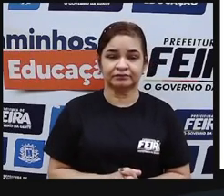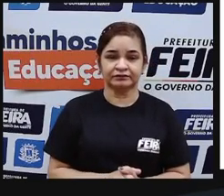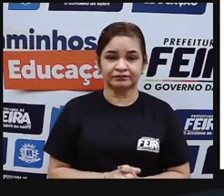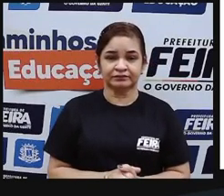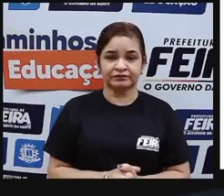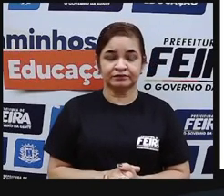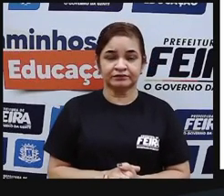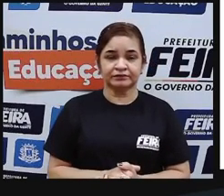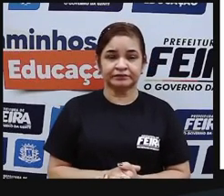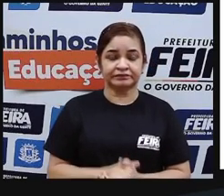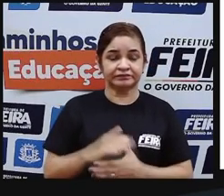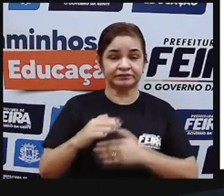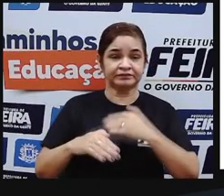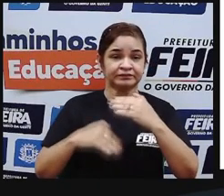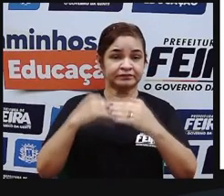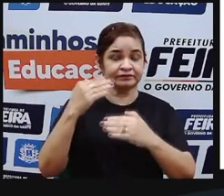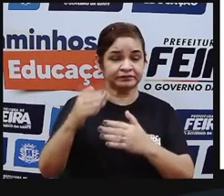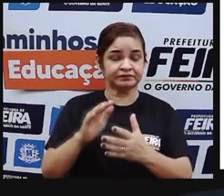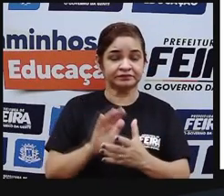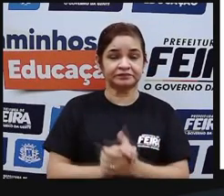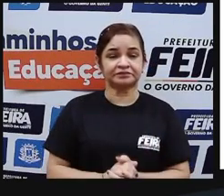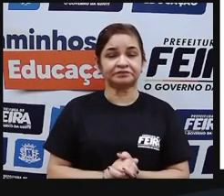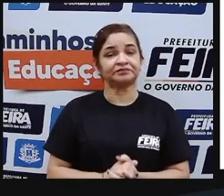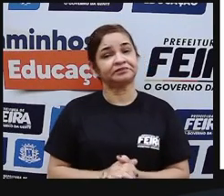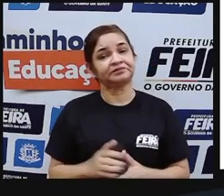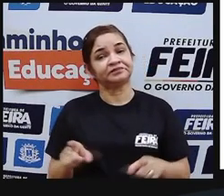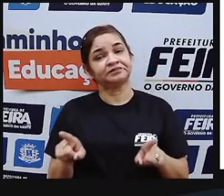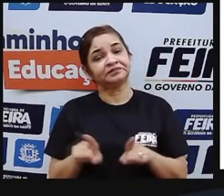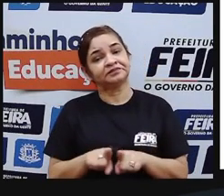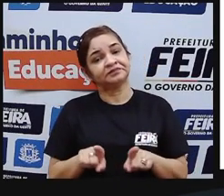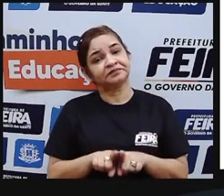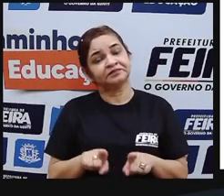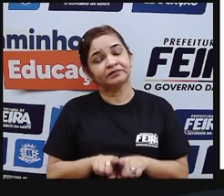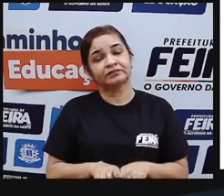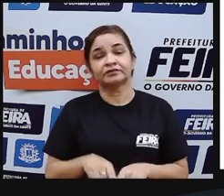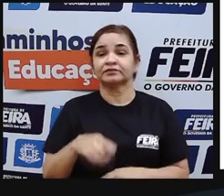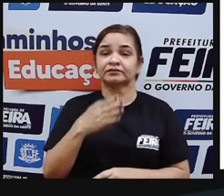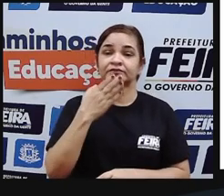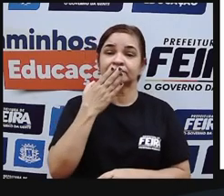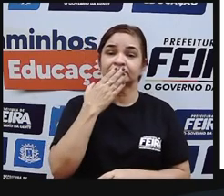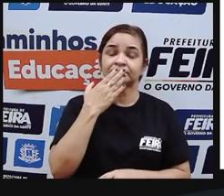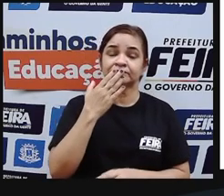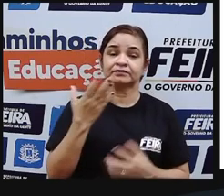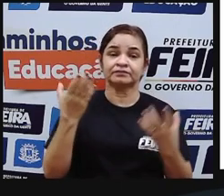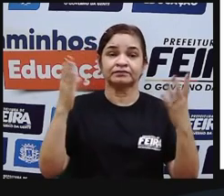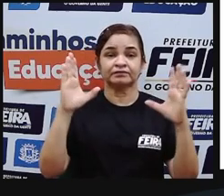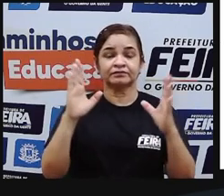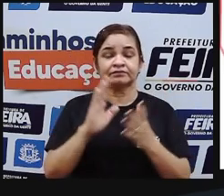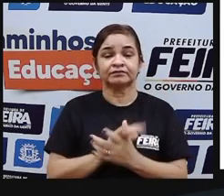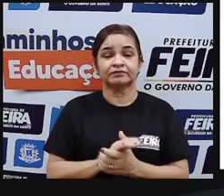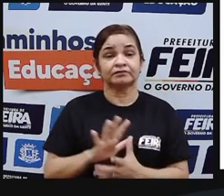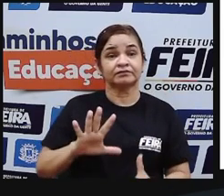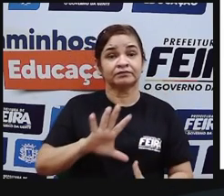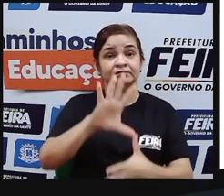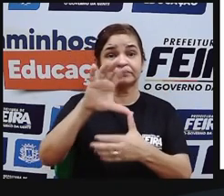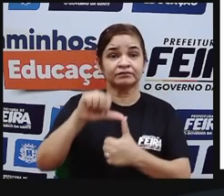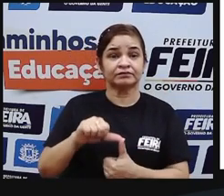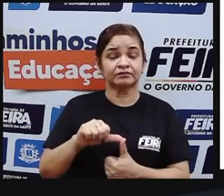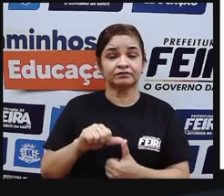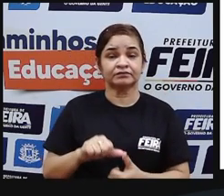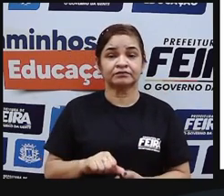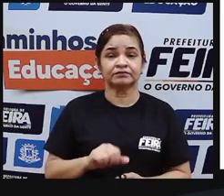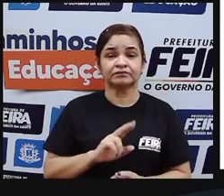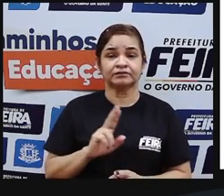além dos maias e dos aztecas uma outra grande civilização indígena da América são